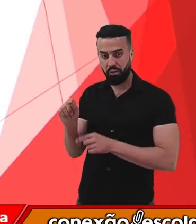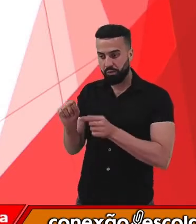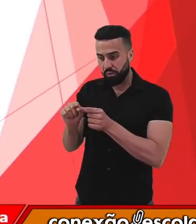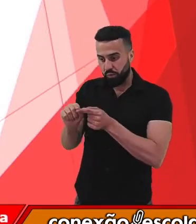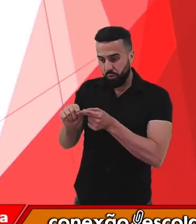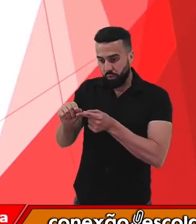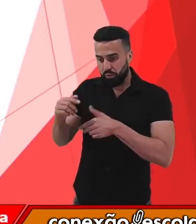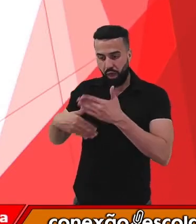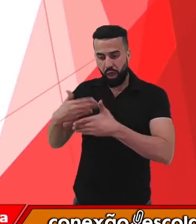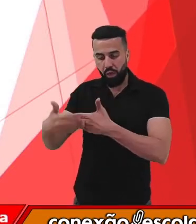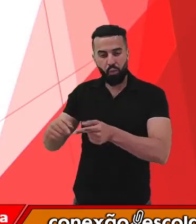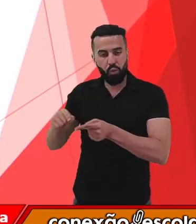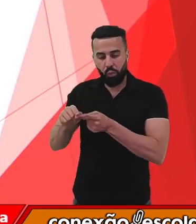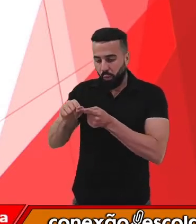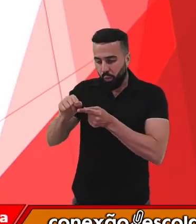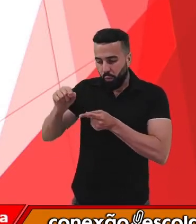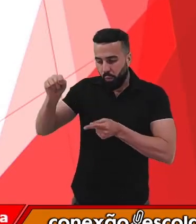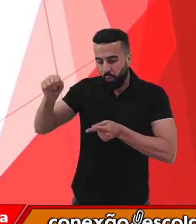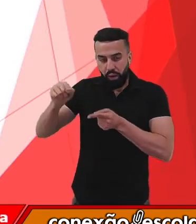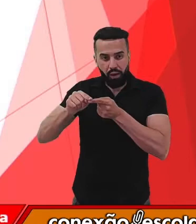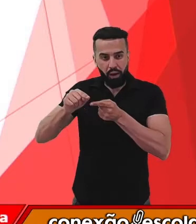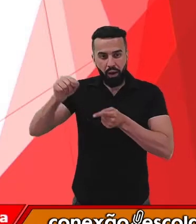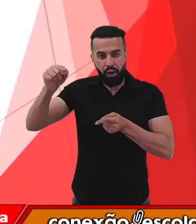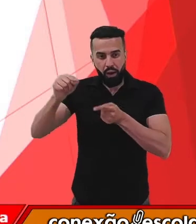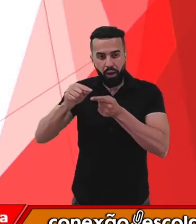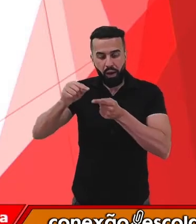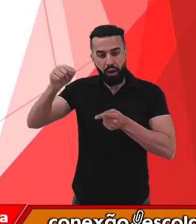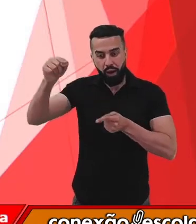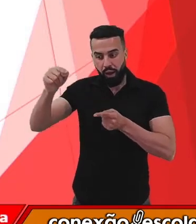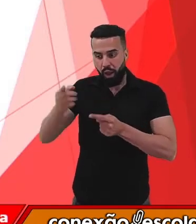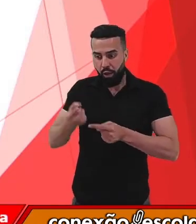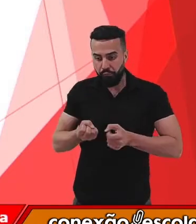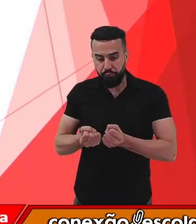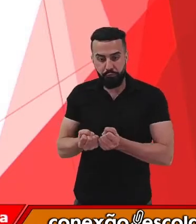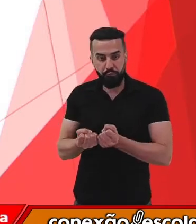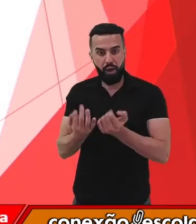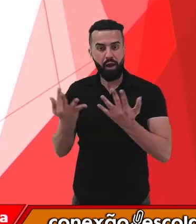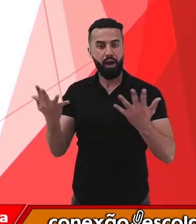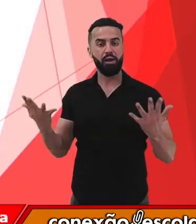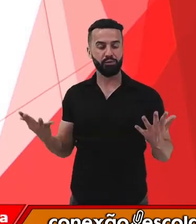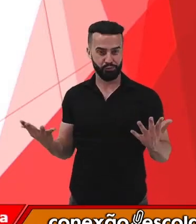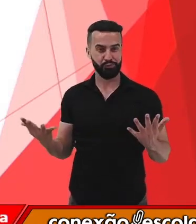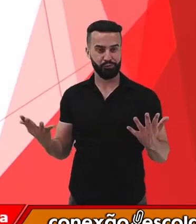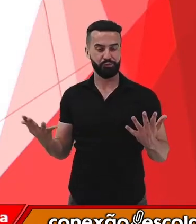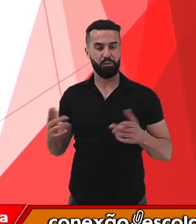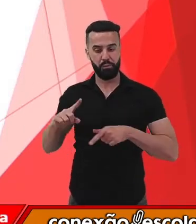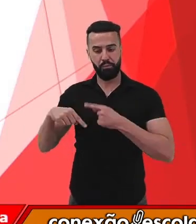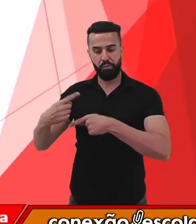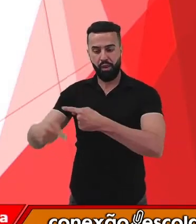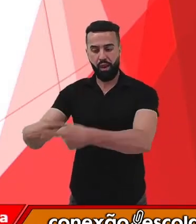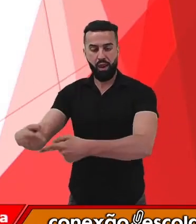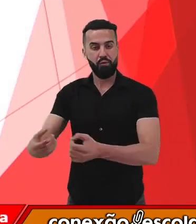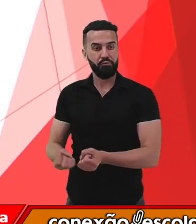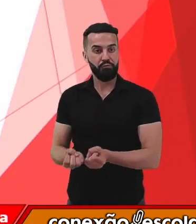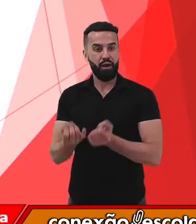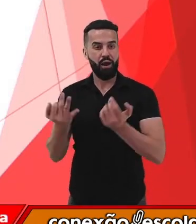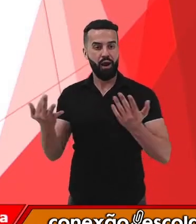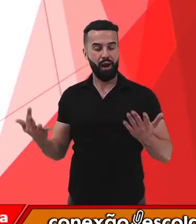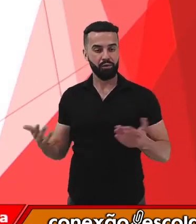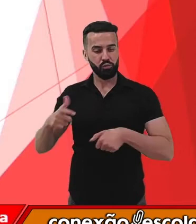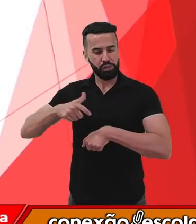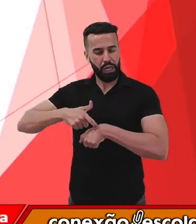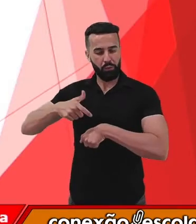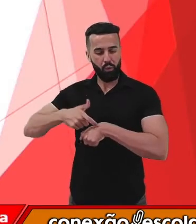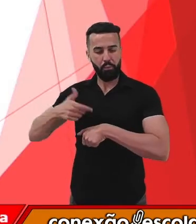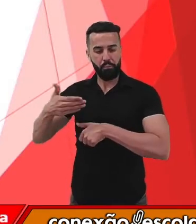alonga, dando origem a dois indivíduos. E assim por diante. Então, ao longo do tempo, nós temos diversos